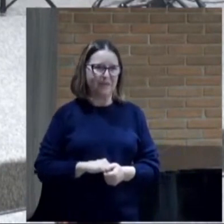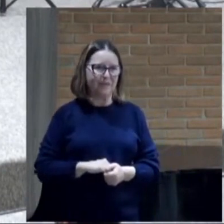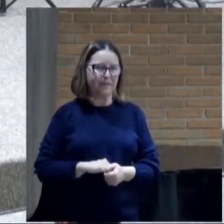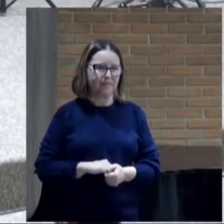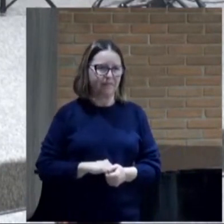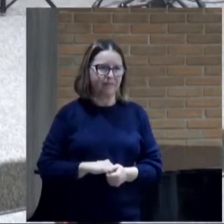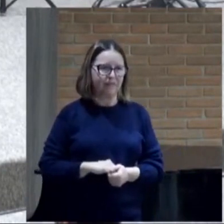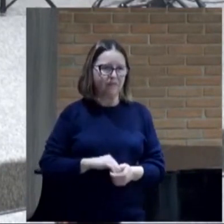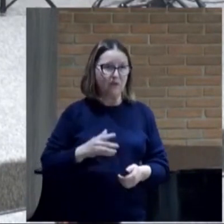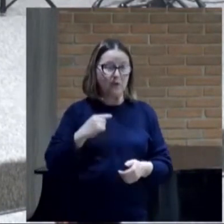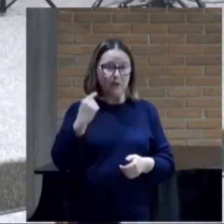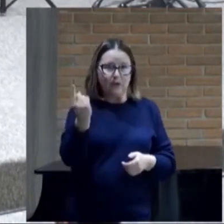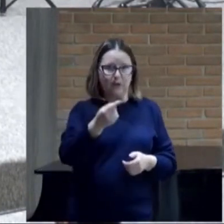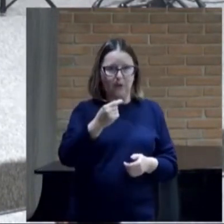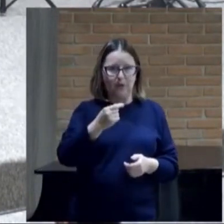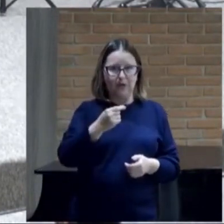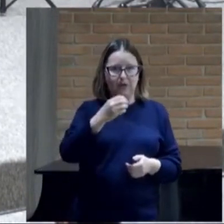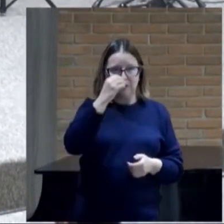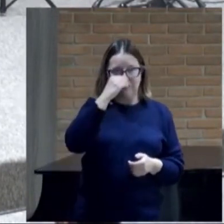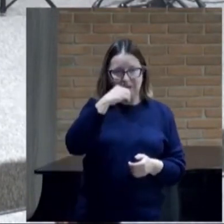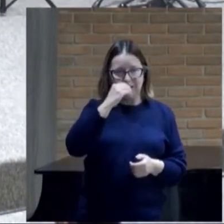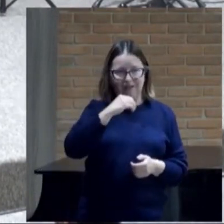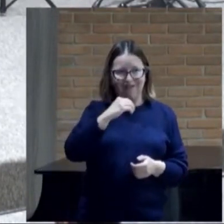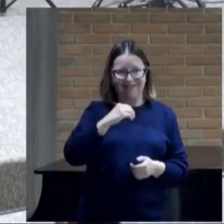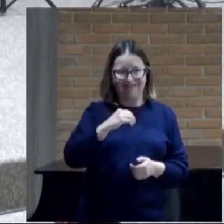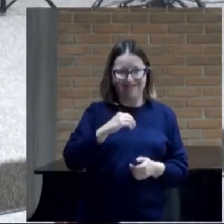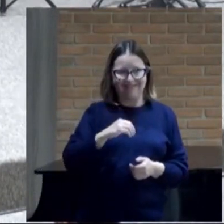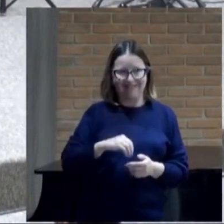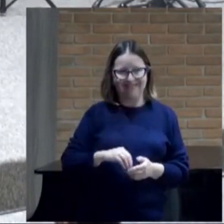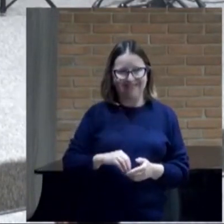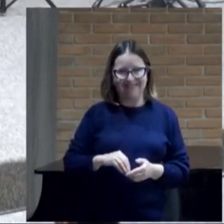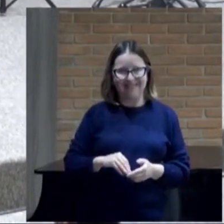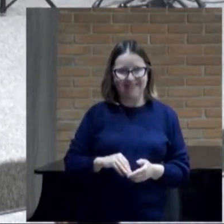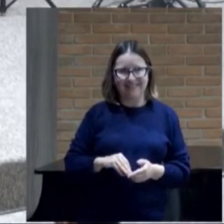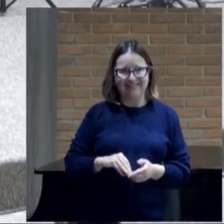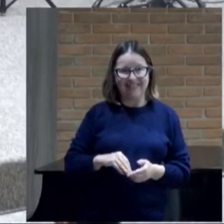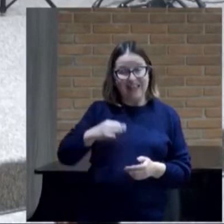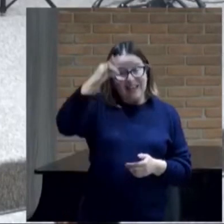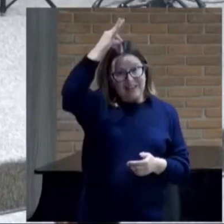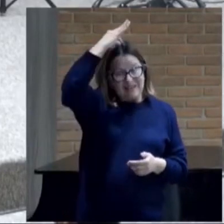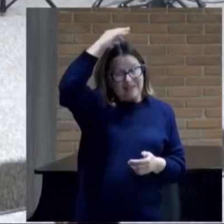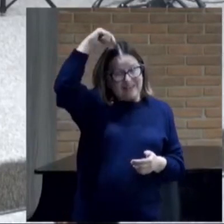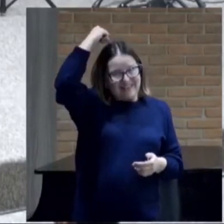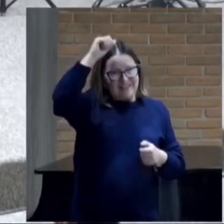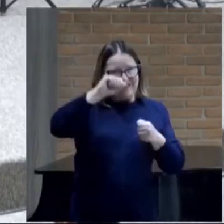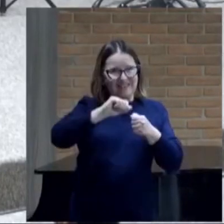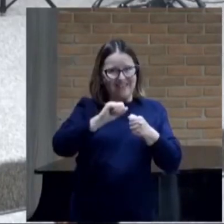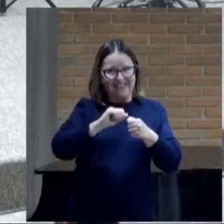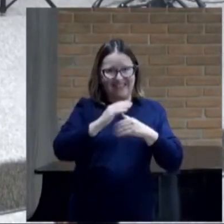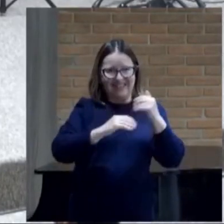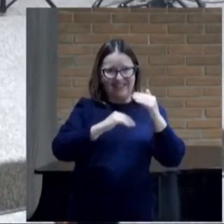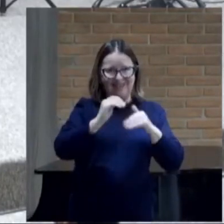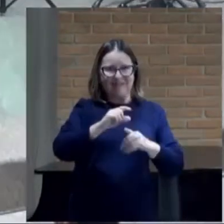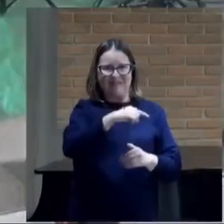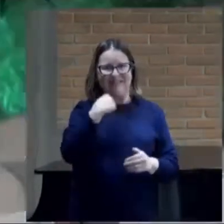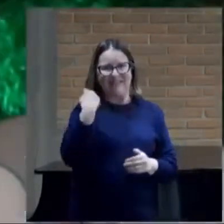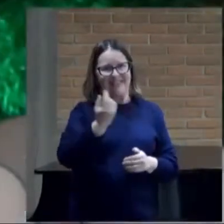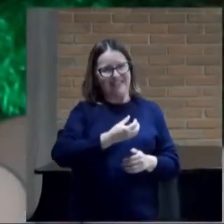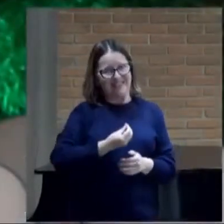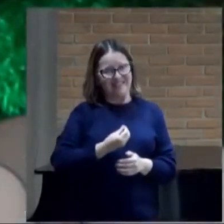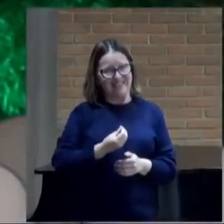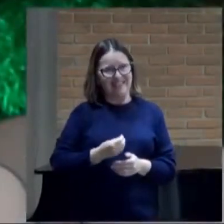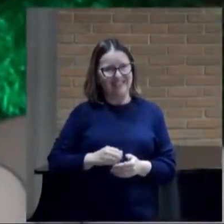Quando nós Somos fracos Aí É que o Espírito Opera Na nossa vida